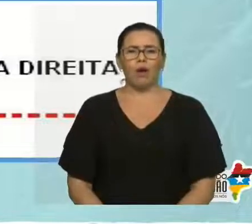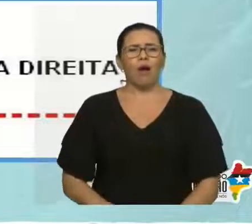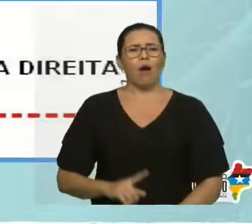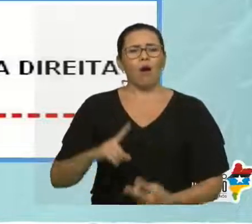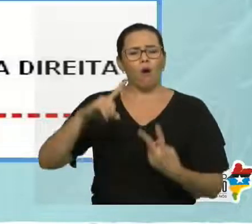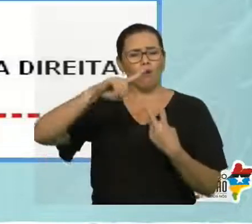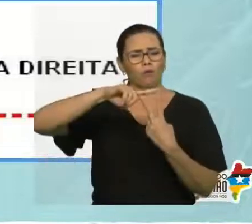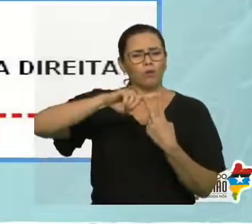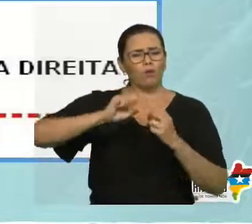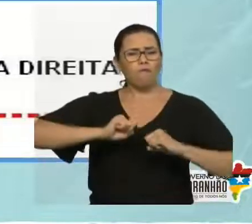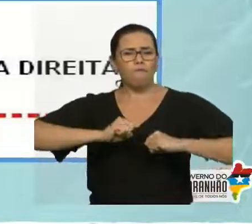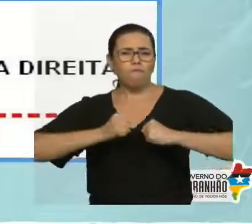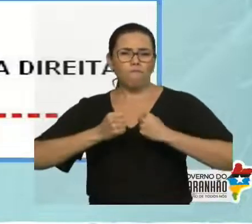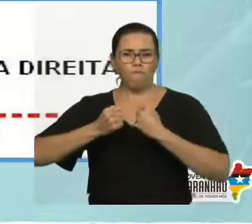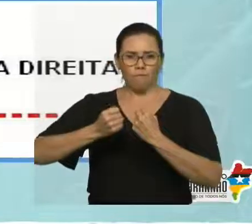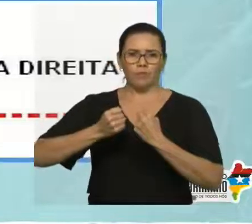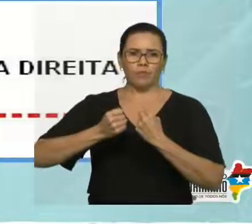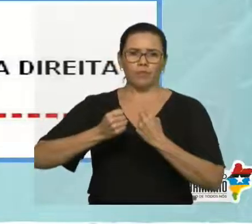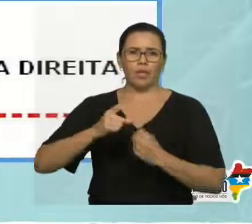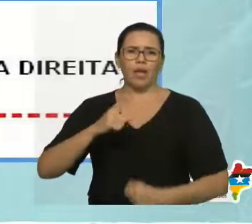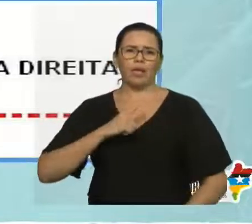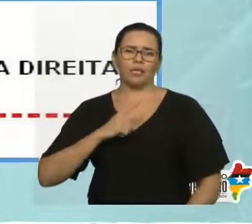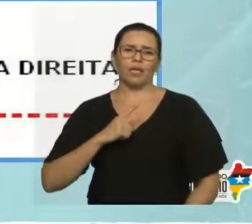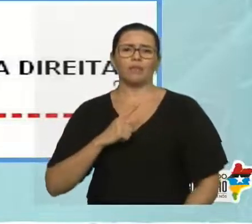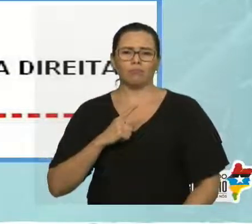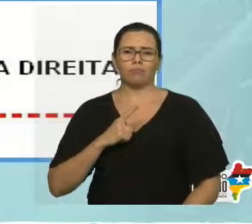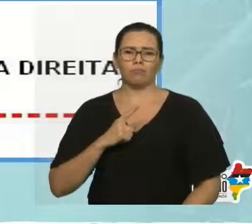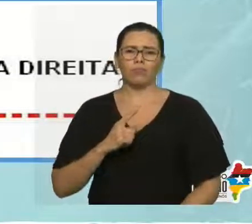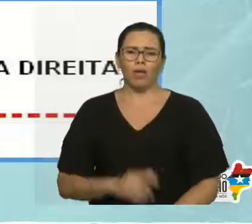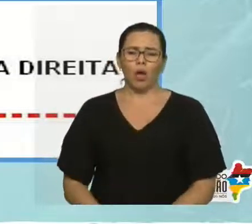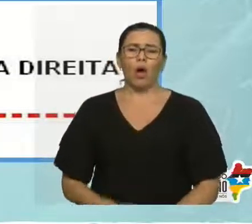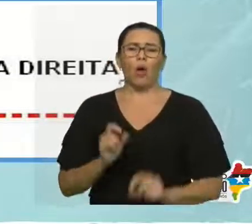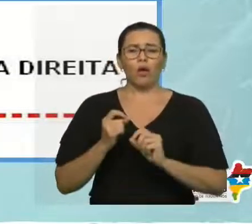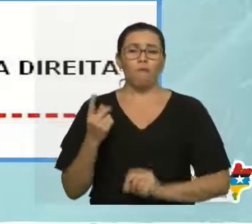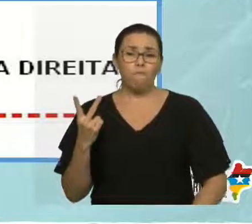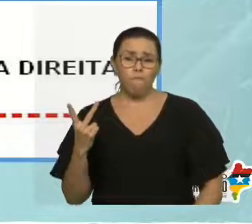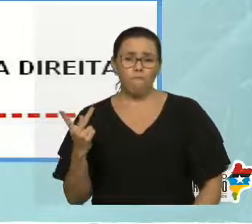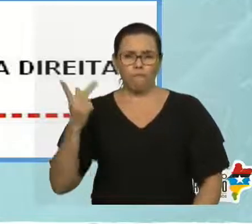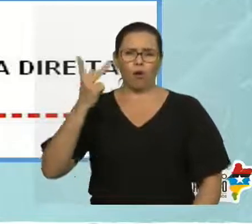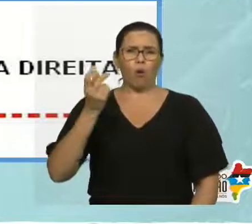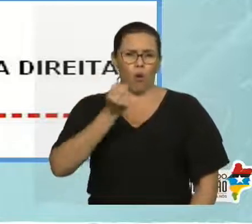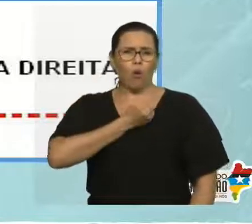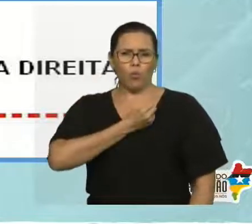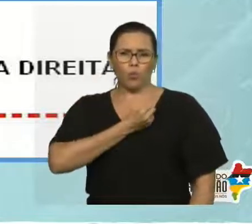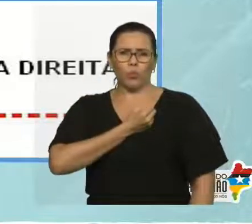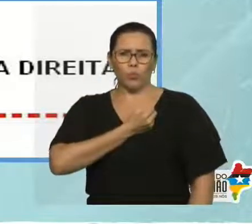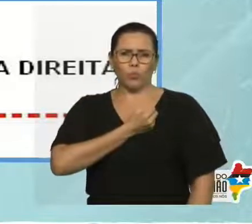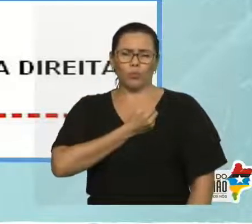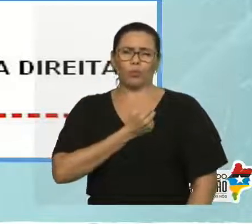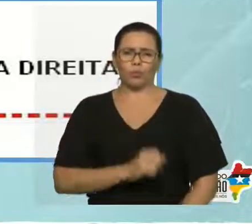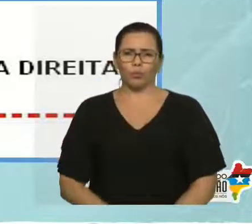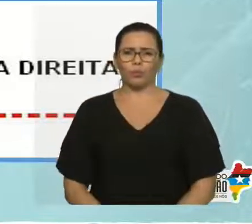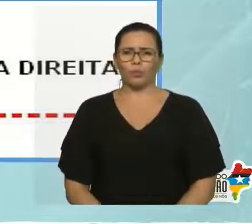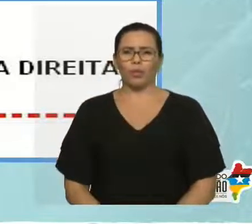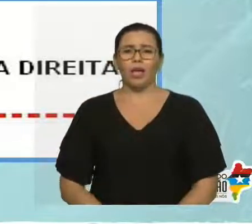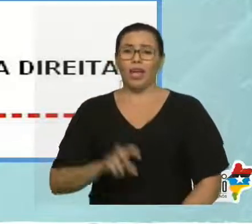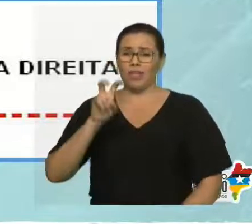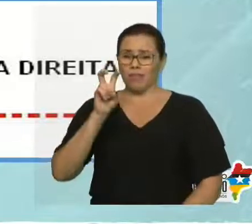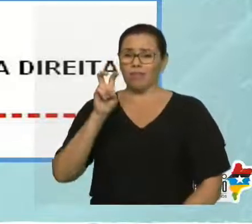se fosse um vetor força, e eu estou mostrando para vocês que ele tem intensidade, direção e sentido. Olha a intensidade dele, a intensidade é o valor, é uma força de